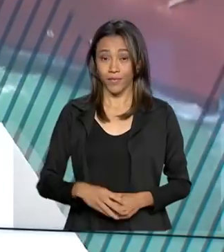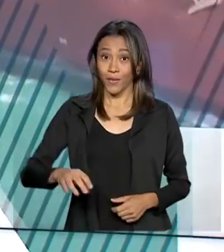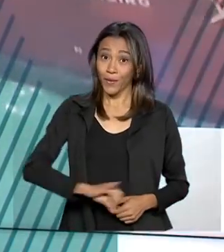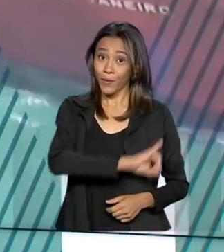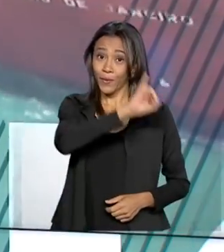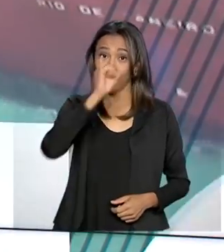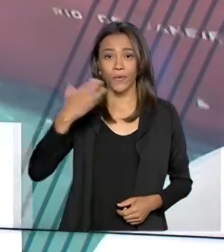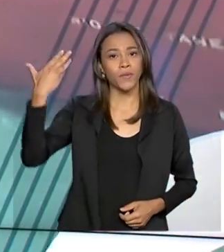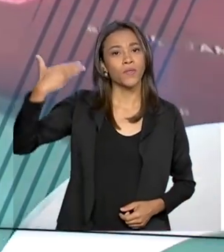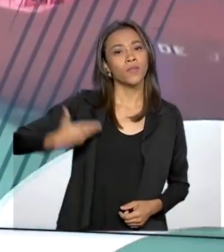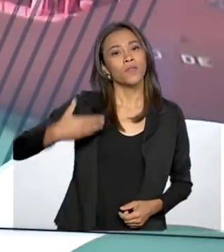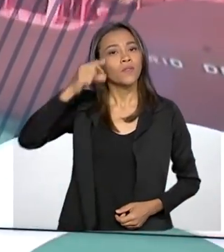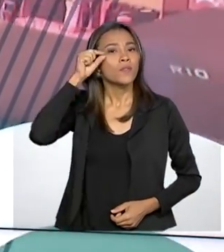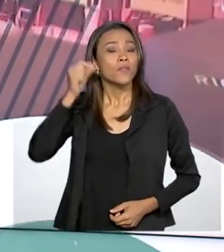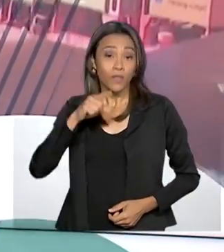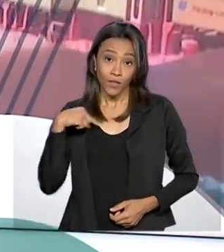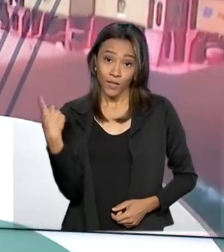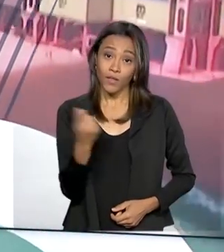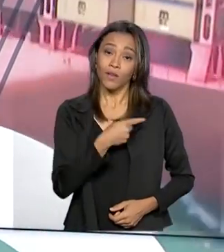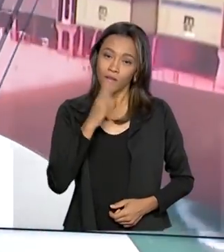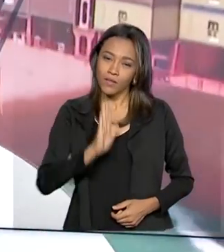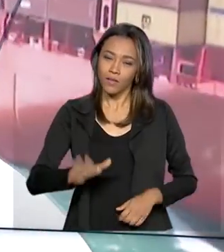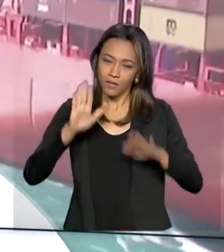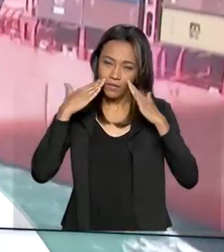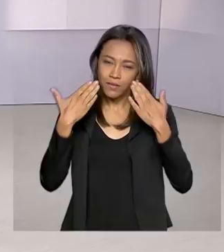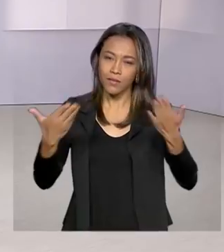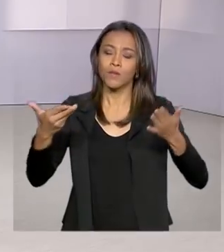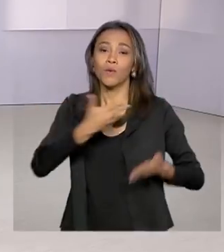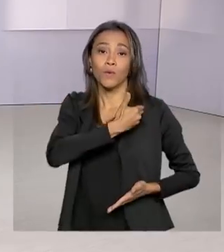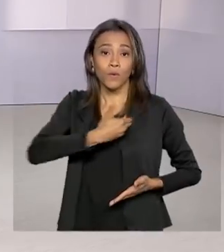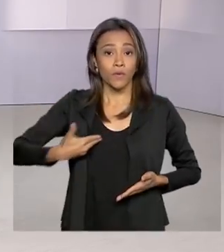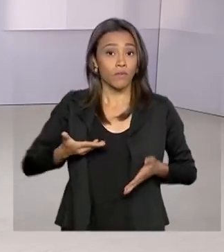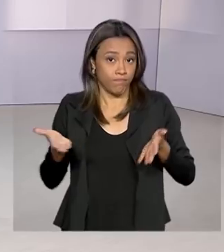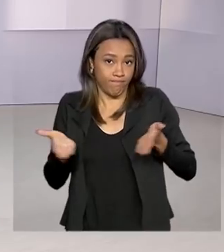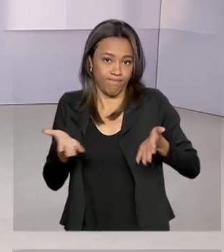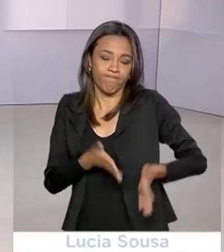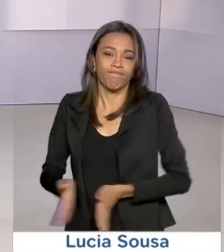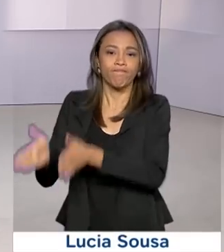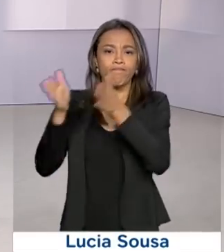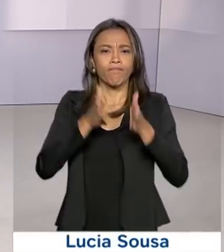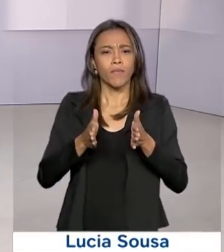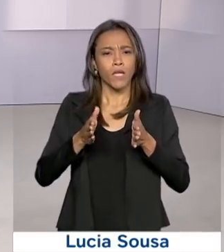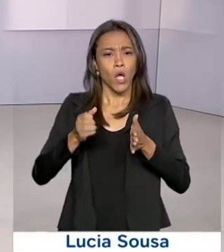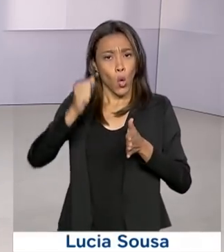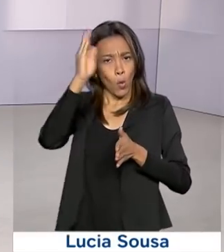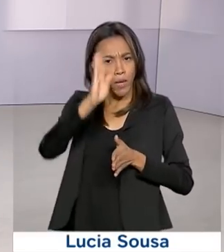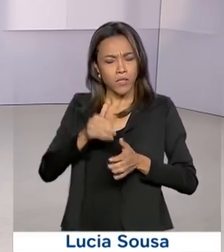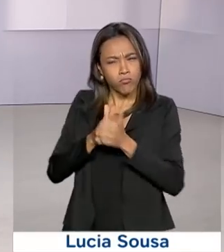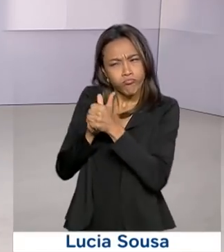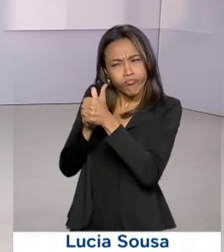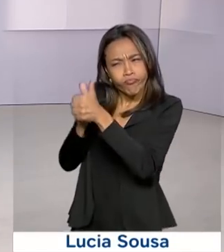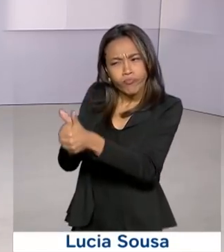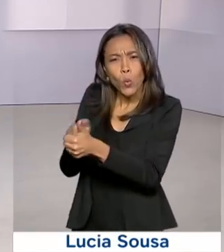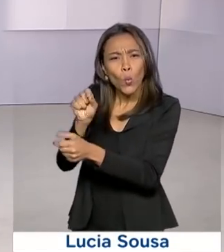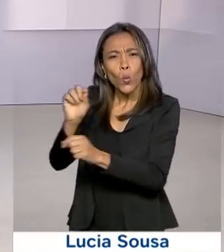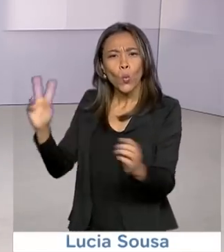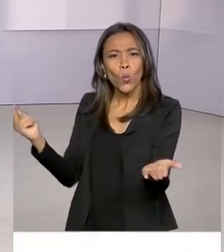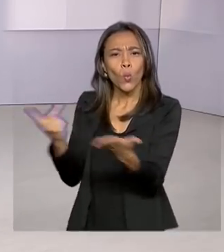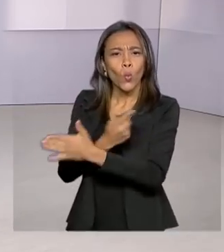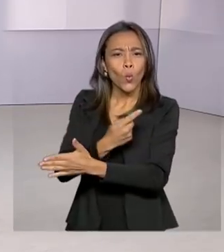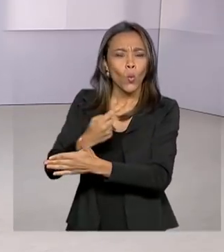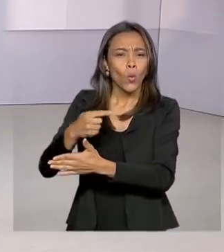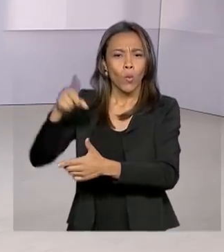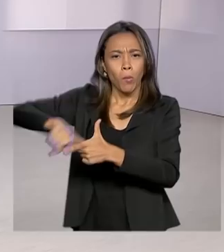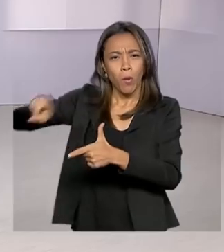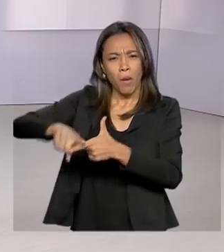Olá, sou o Roberto Camargo e já estamos no ar com o Governo Agora. O Brasil acompanha de perto a crise no Oriente Médio e